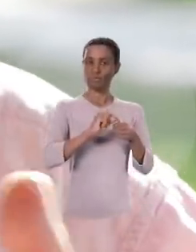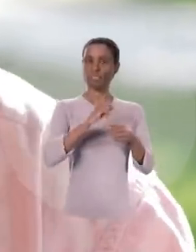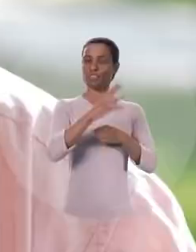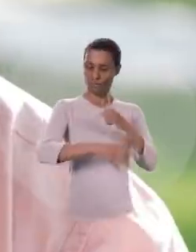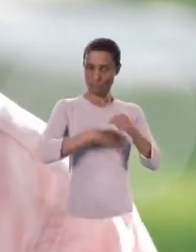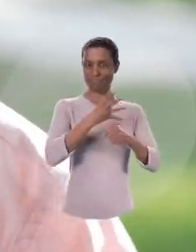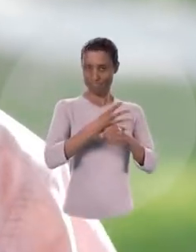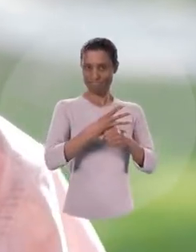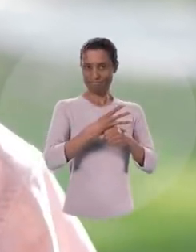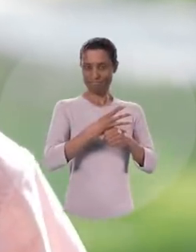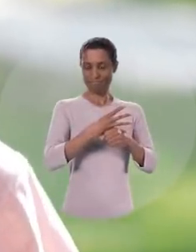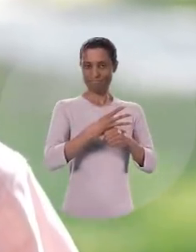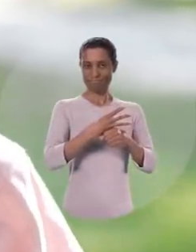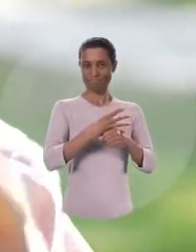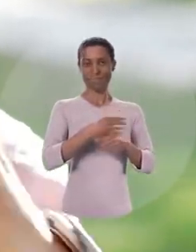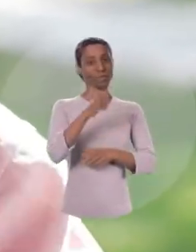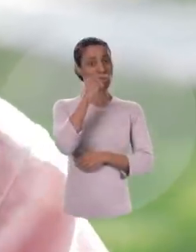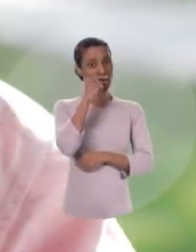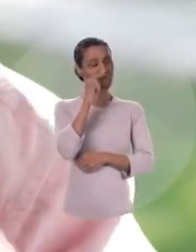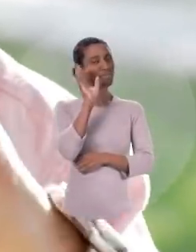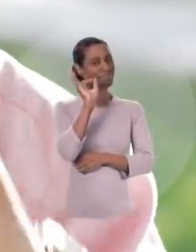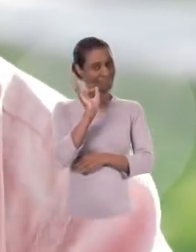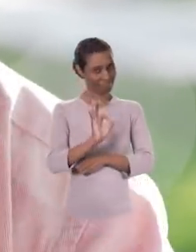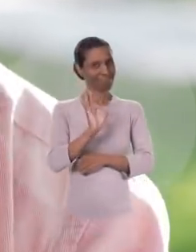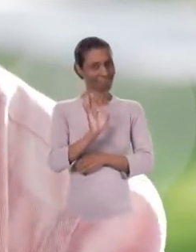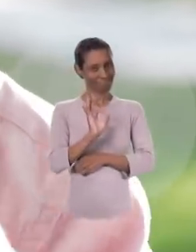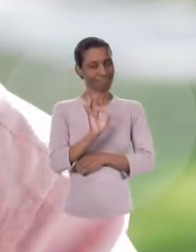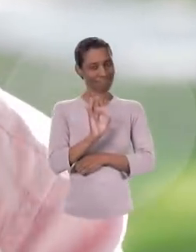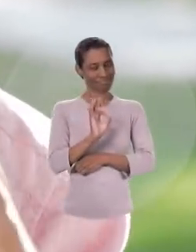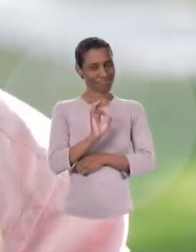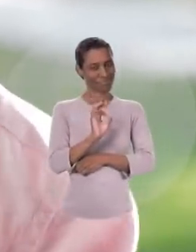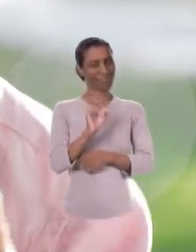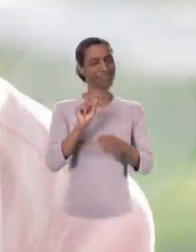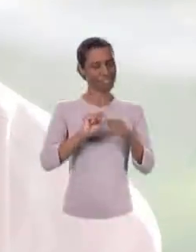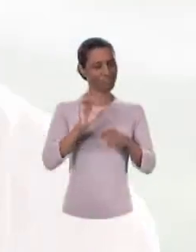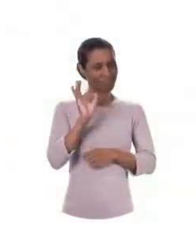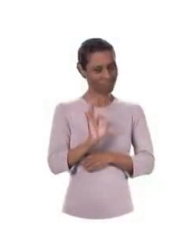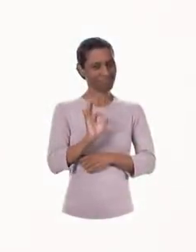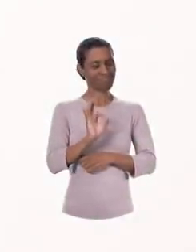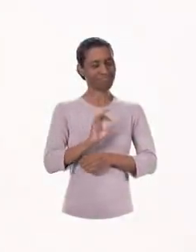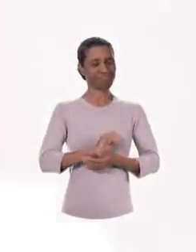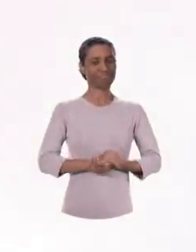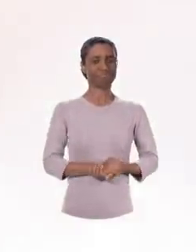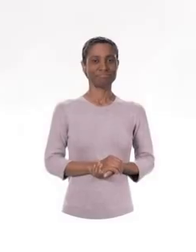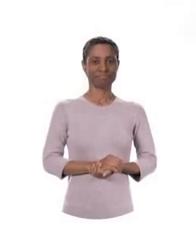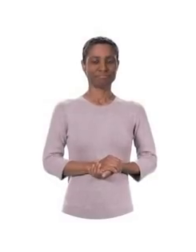fazer nos próximos quatro anos. O gringo está certo naquilo que está fazendo.